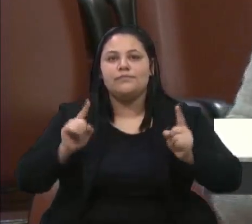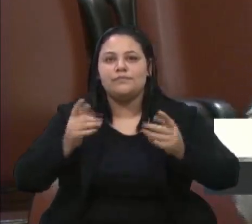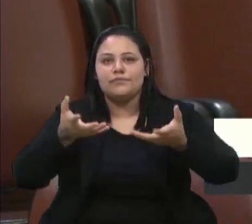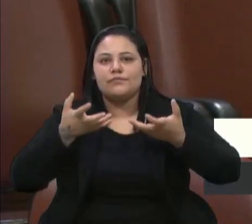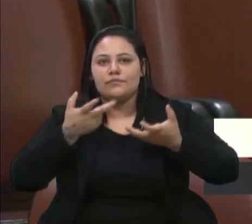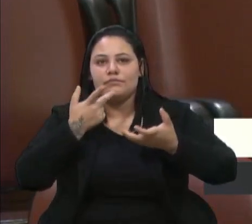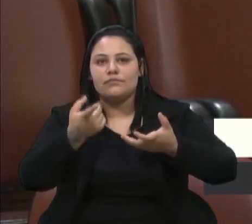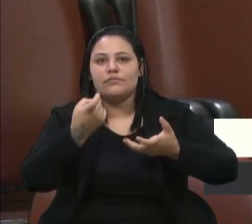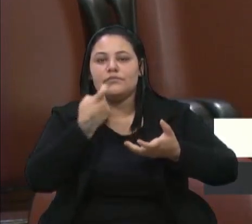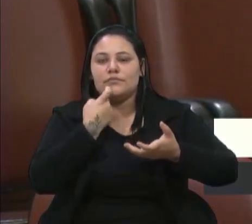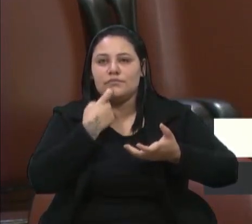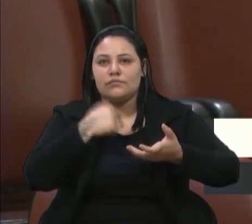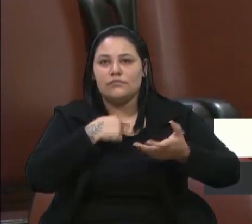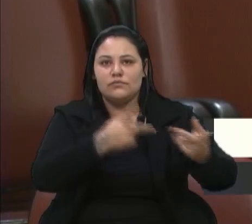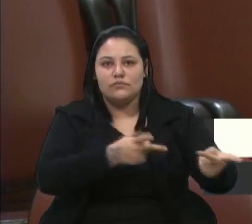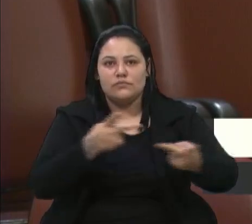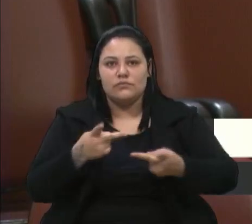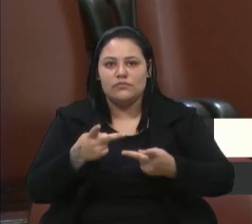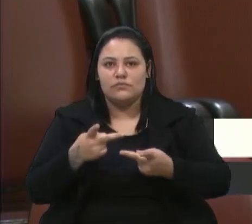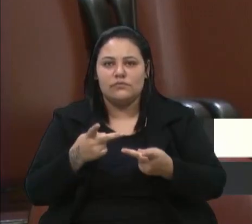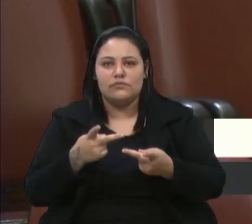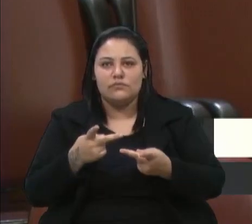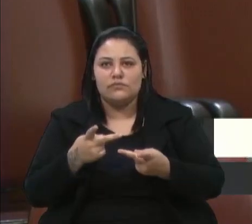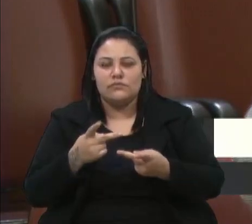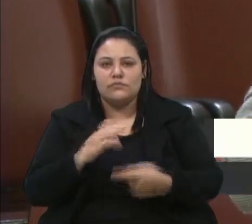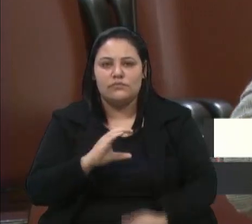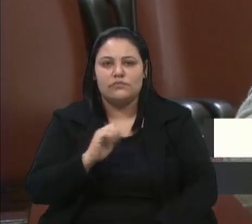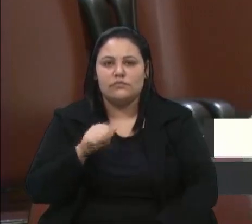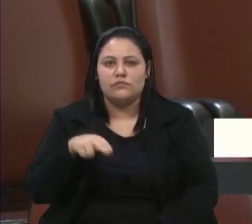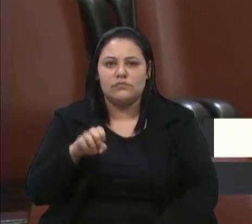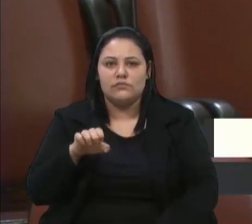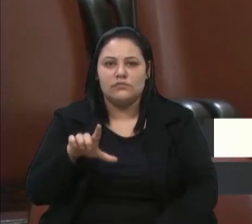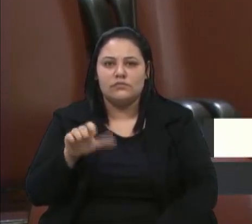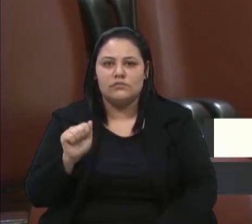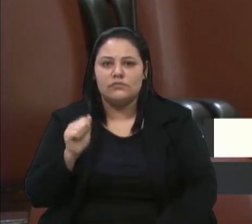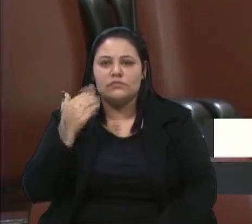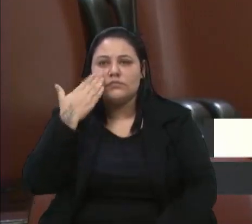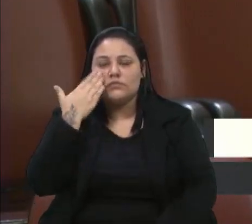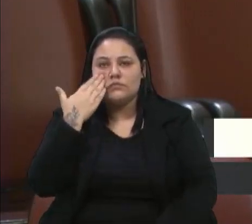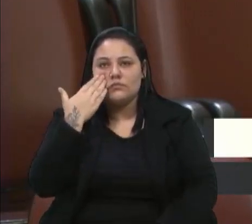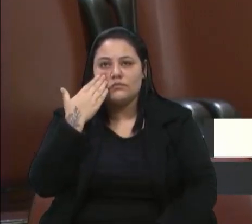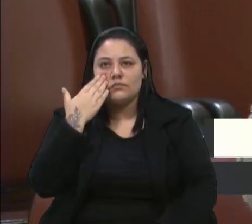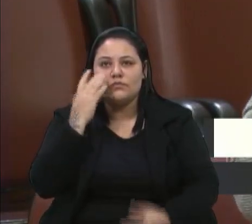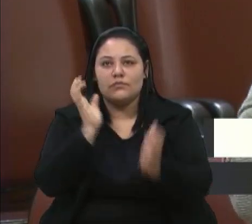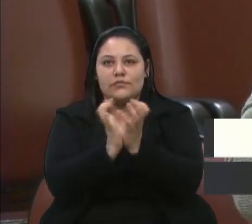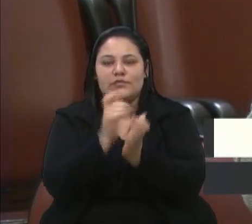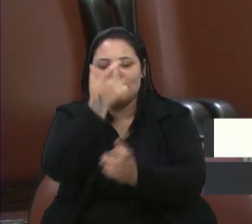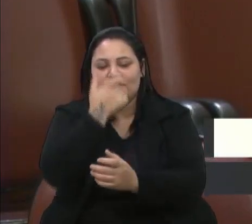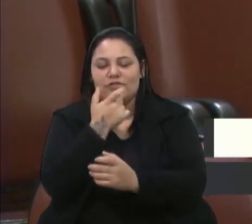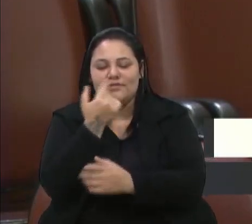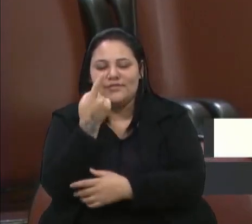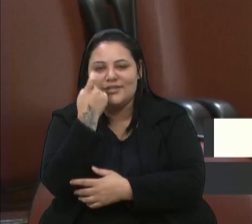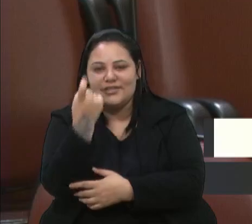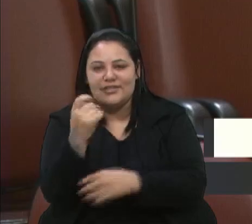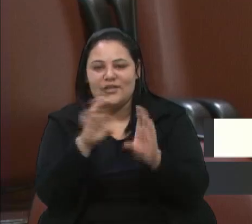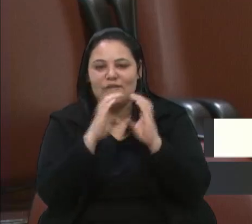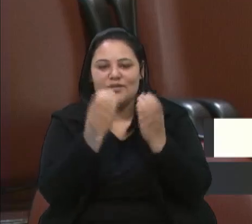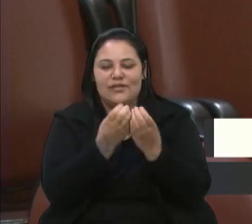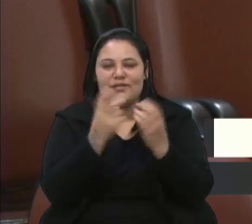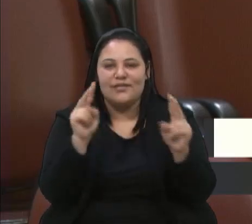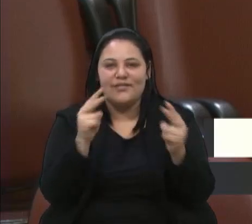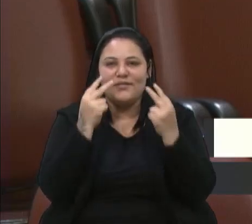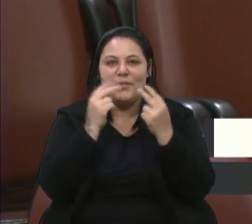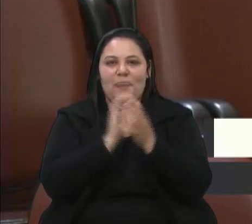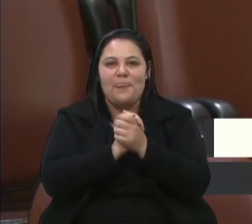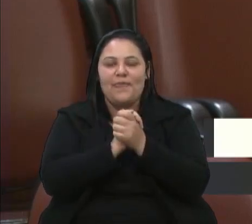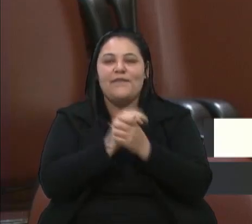estive em Canela. Sabe, colegas, o que eu acho interessante, a comunidade que nos assiste, anunciaram